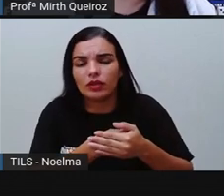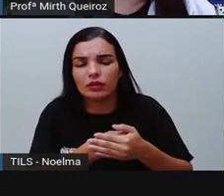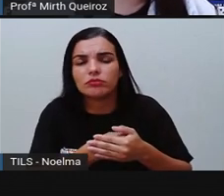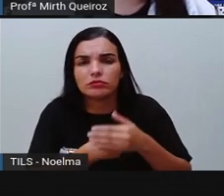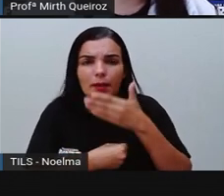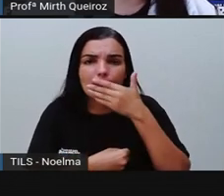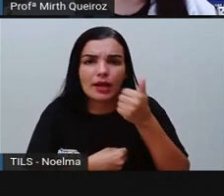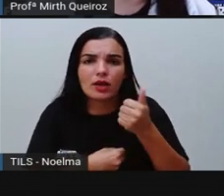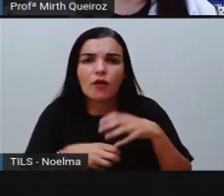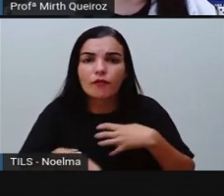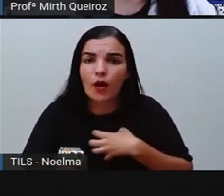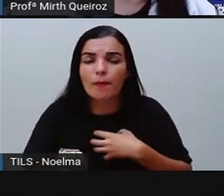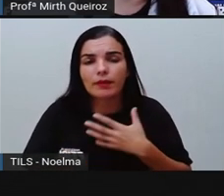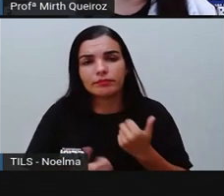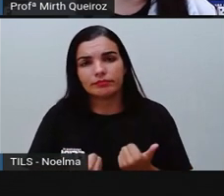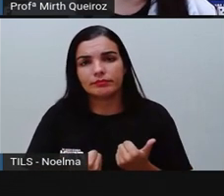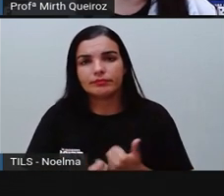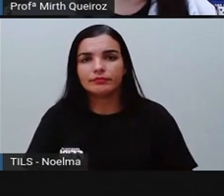possível.